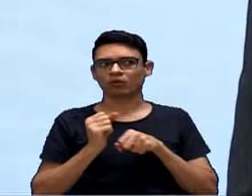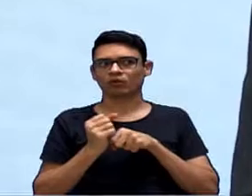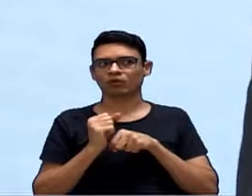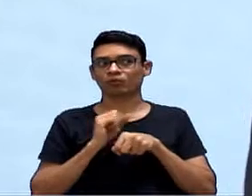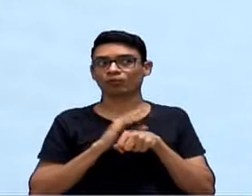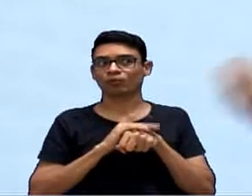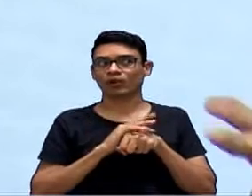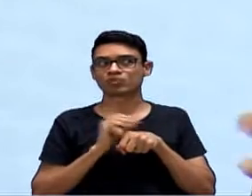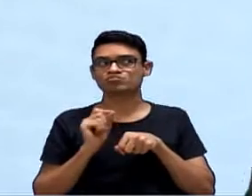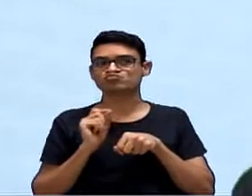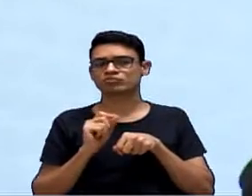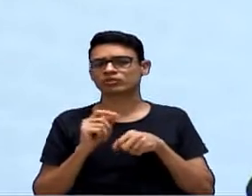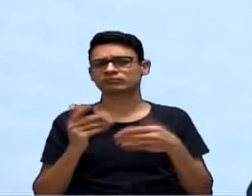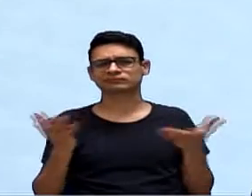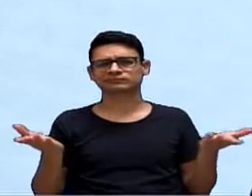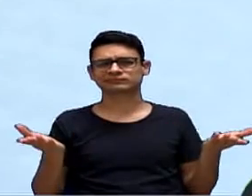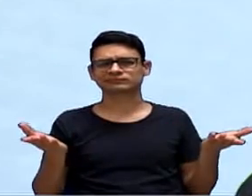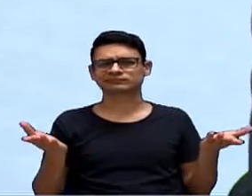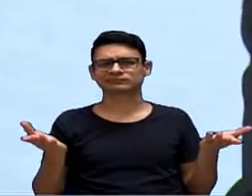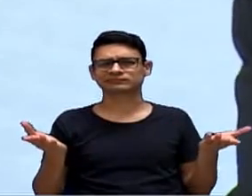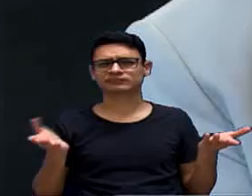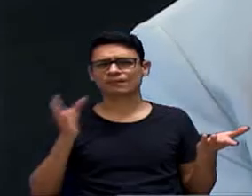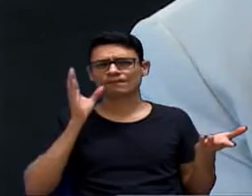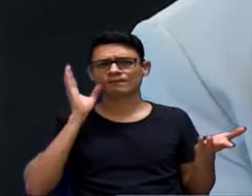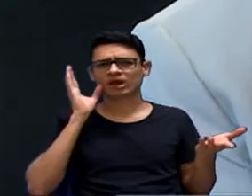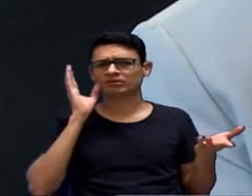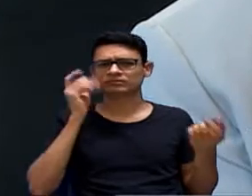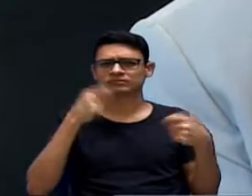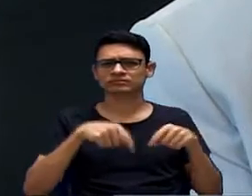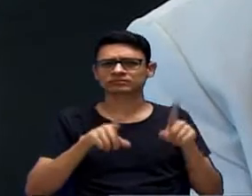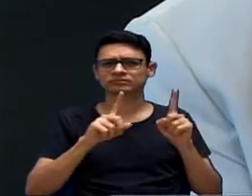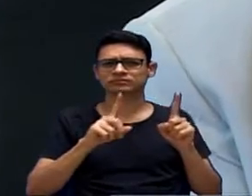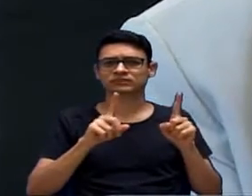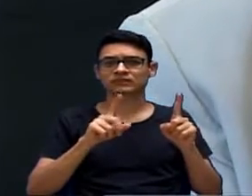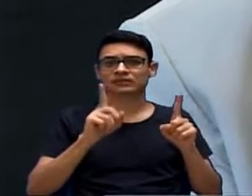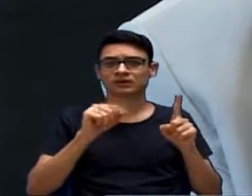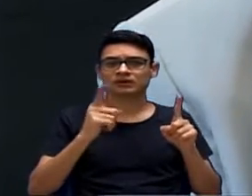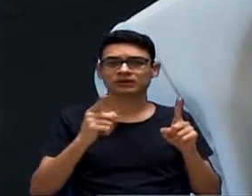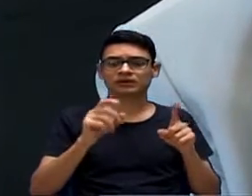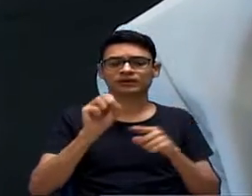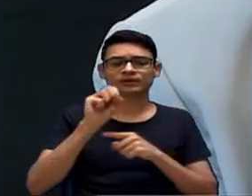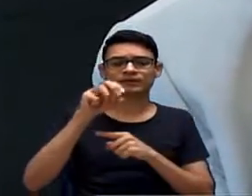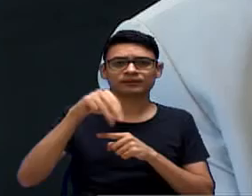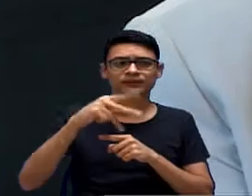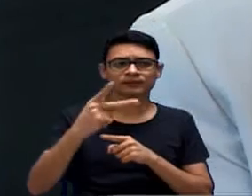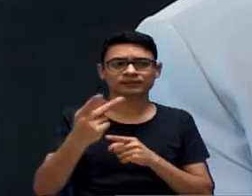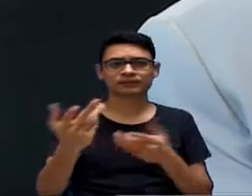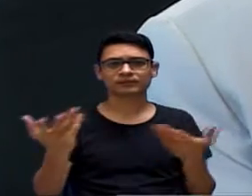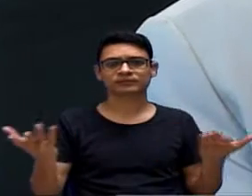e é o Ministério Público, como a senhora trouxe. de saúde pública. Em São Paulo, agora,